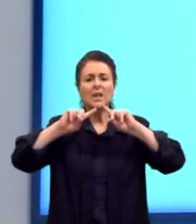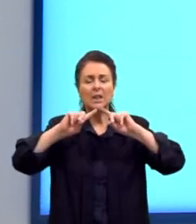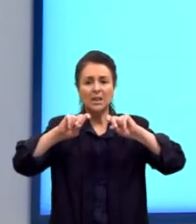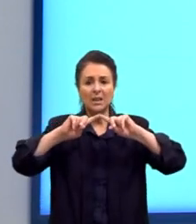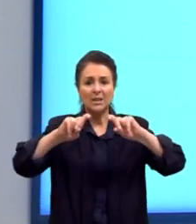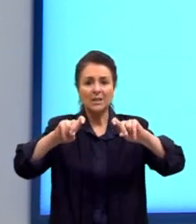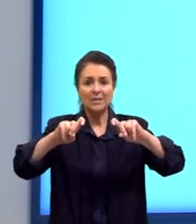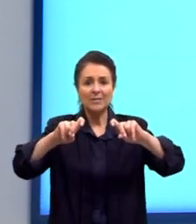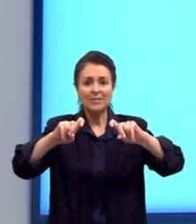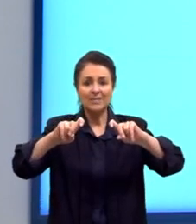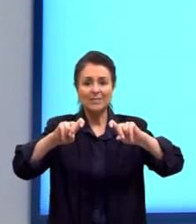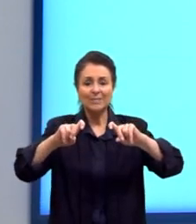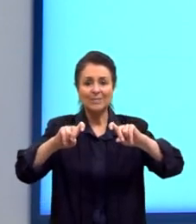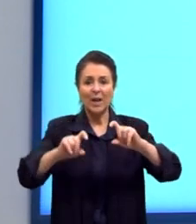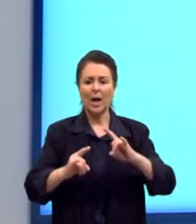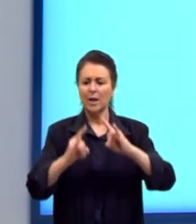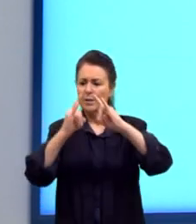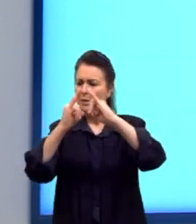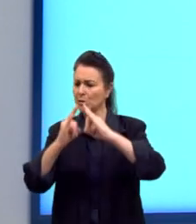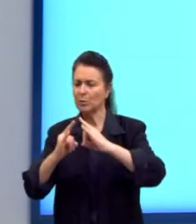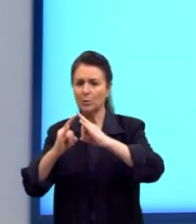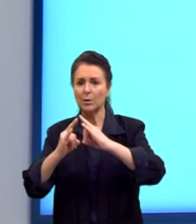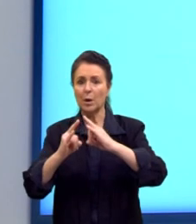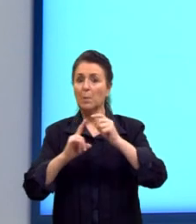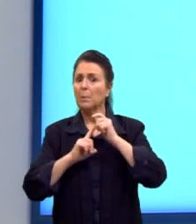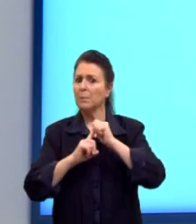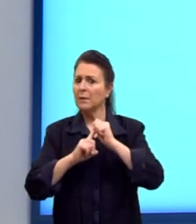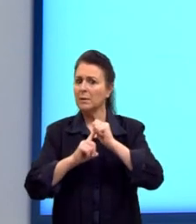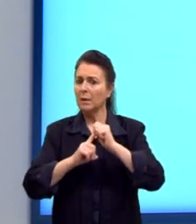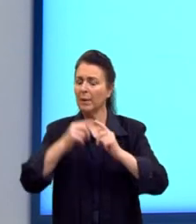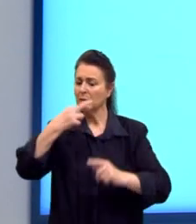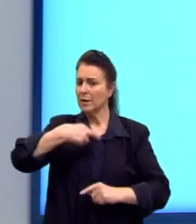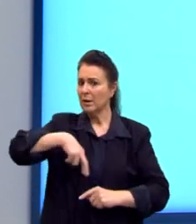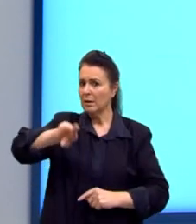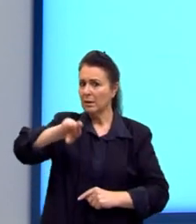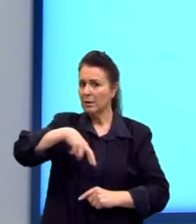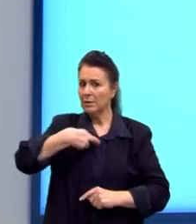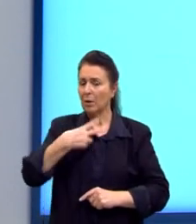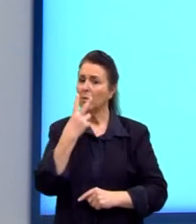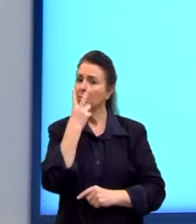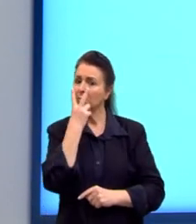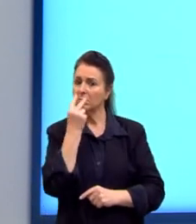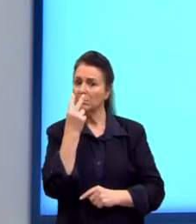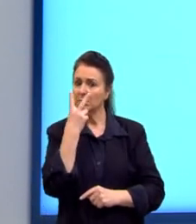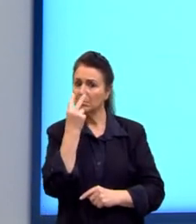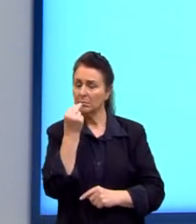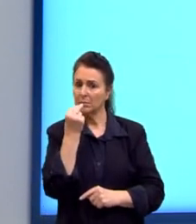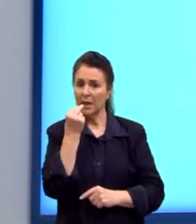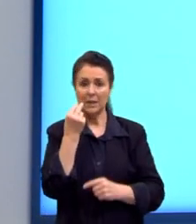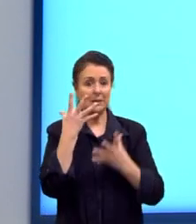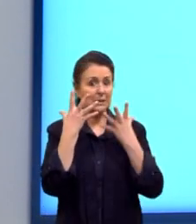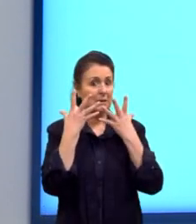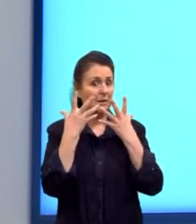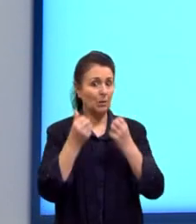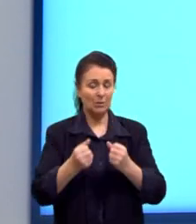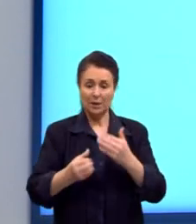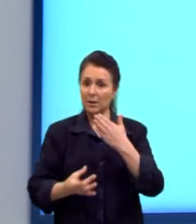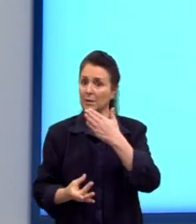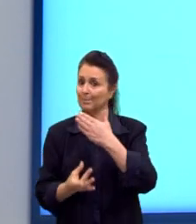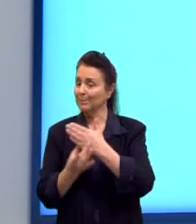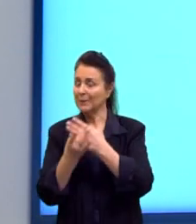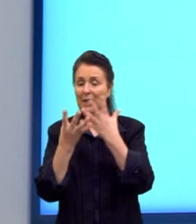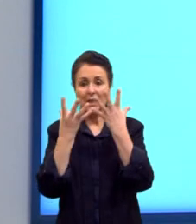às instituições, principalmente religiosas? Porque o Machado de Assis, ele não admite, o realismo, ele não admite